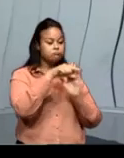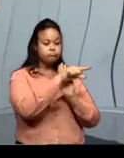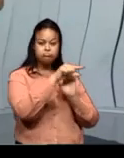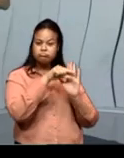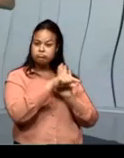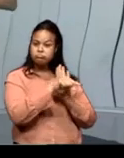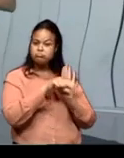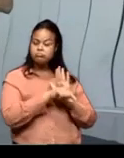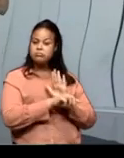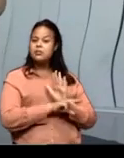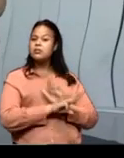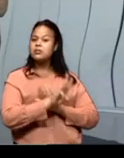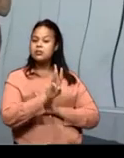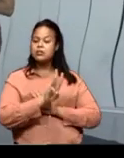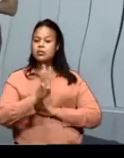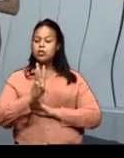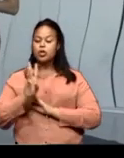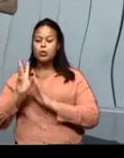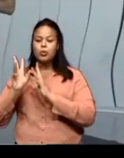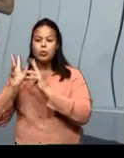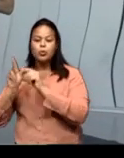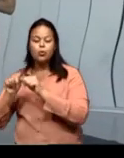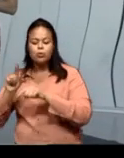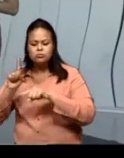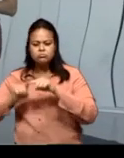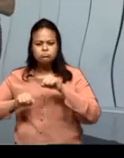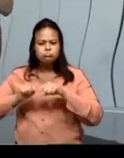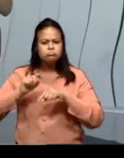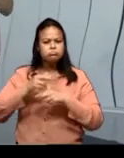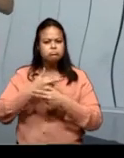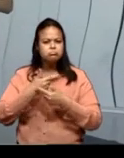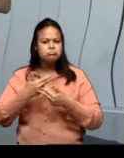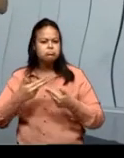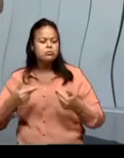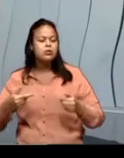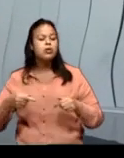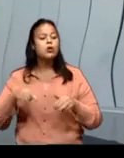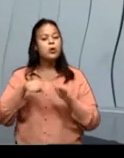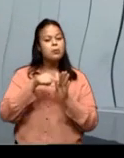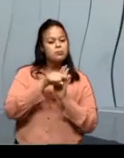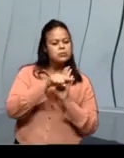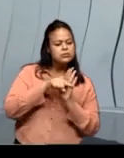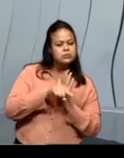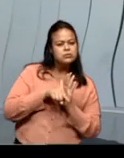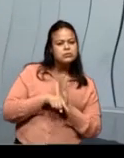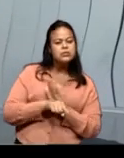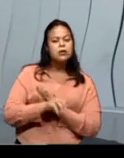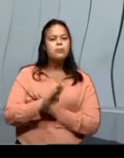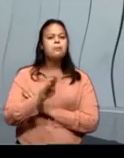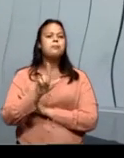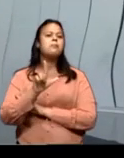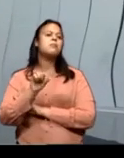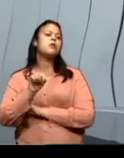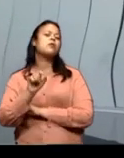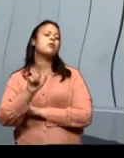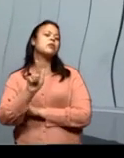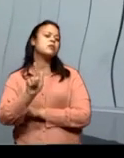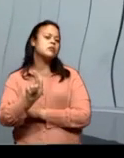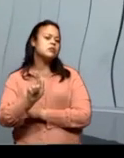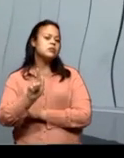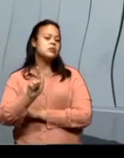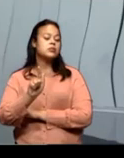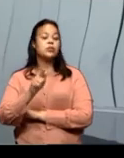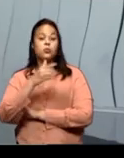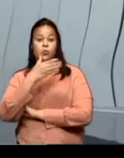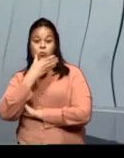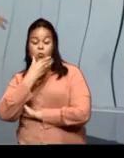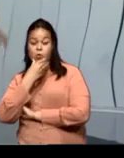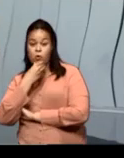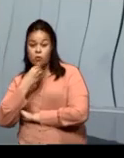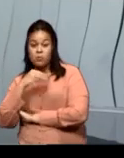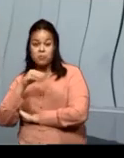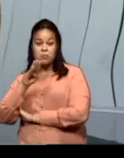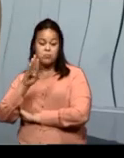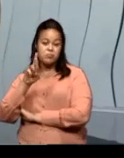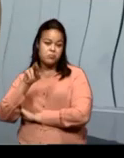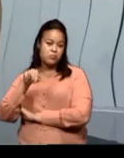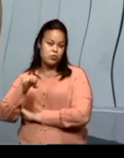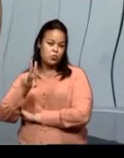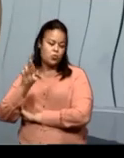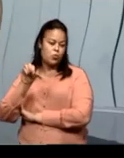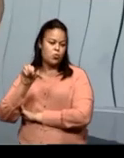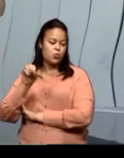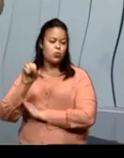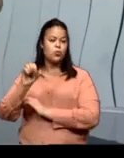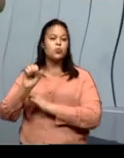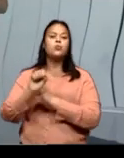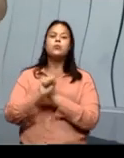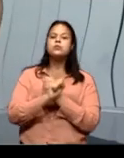matéria. Consultei também lá o blog do Bruno Palma, que tem outras crônicas